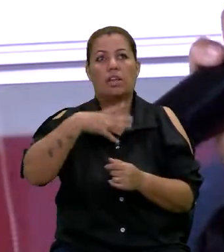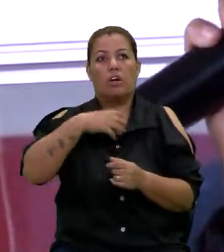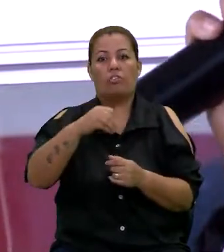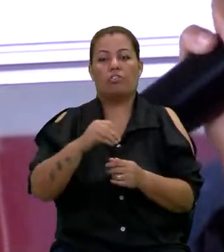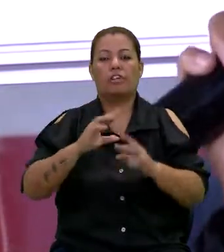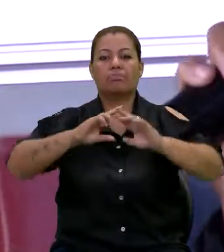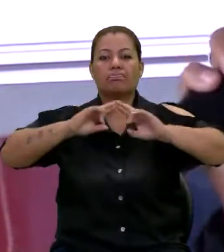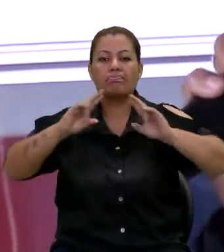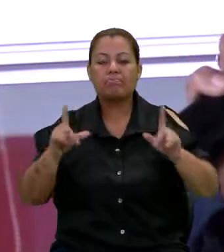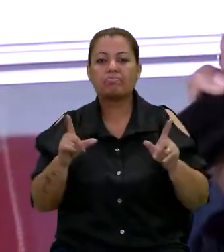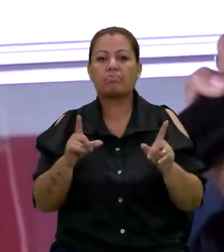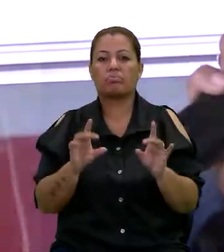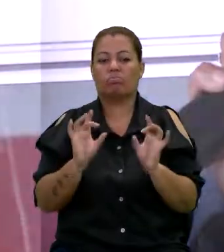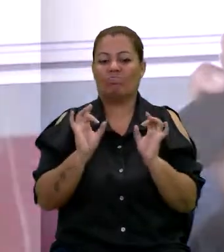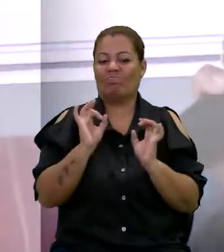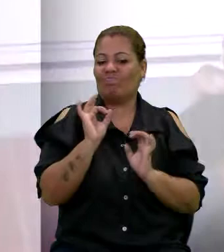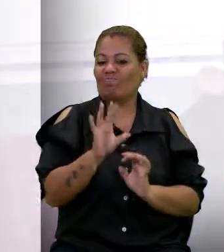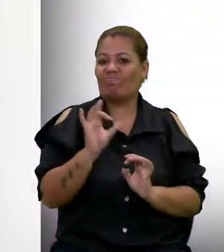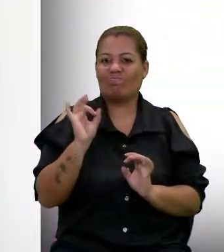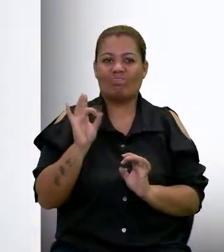diferente sozinha.